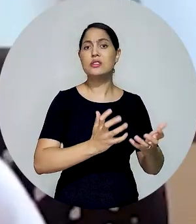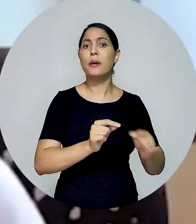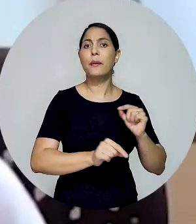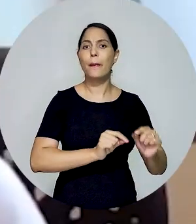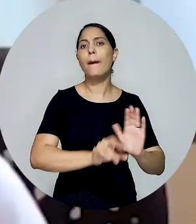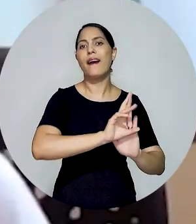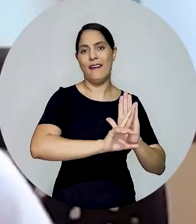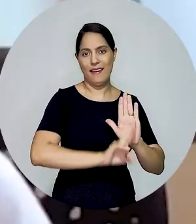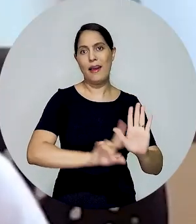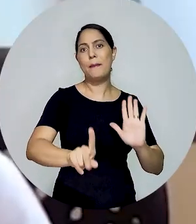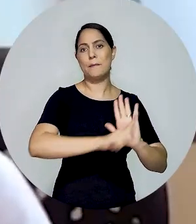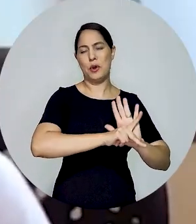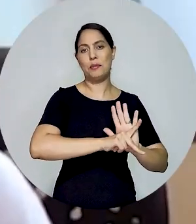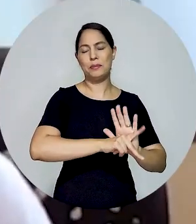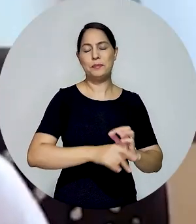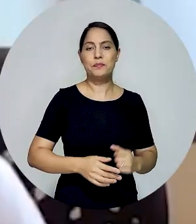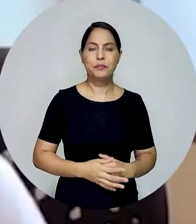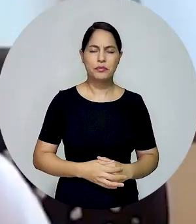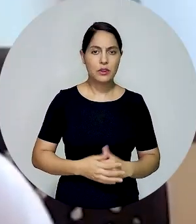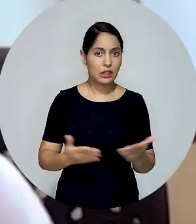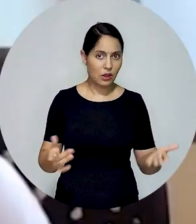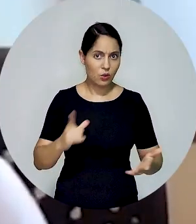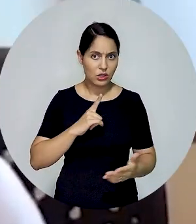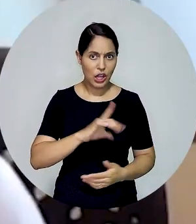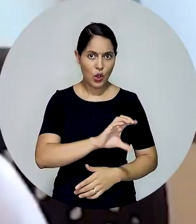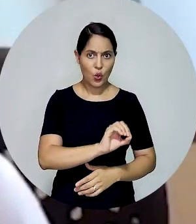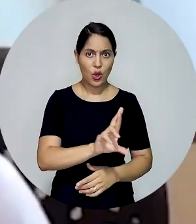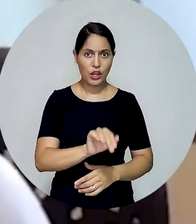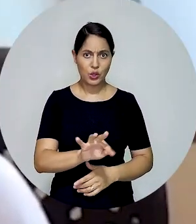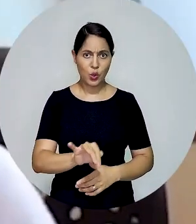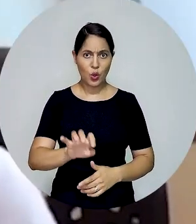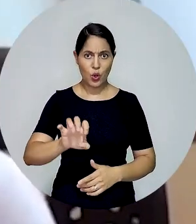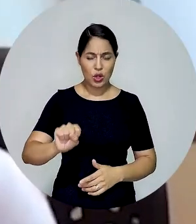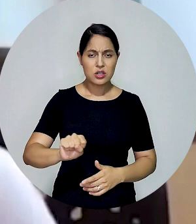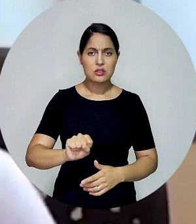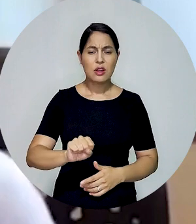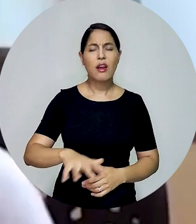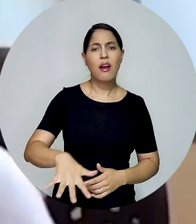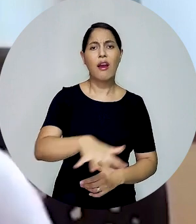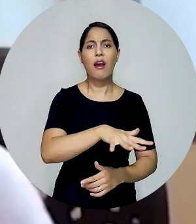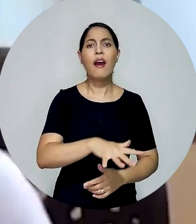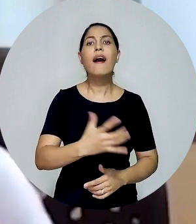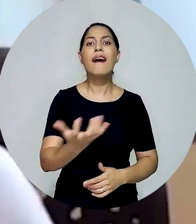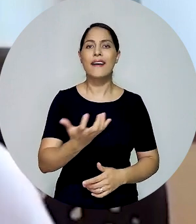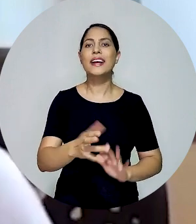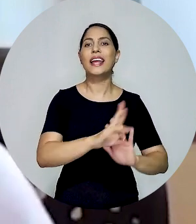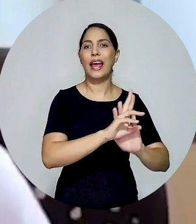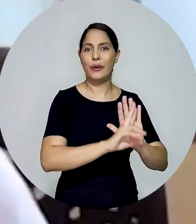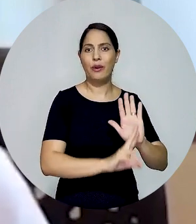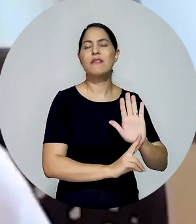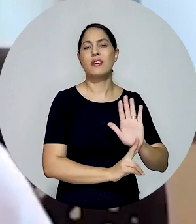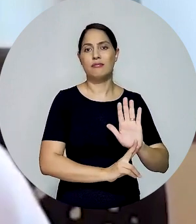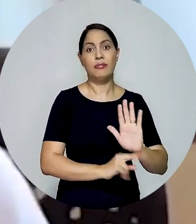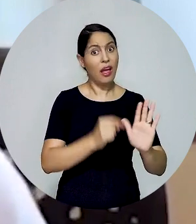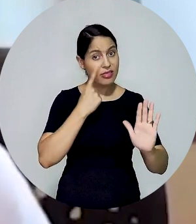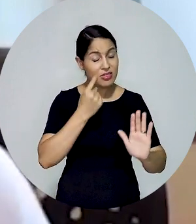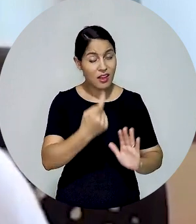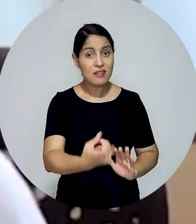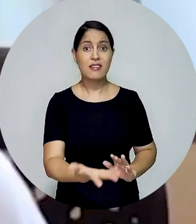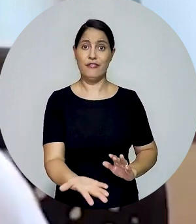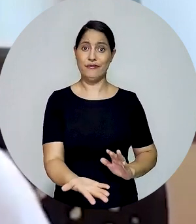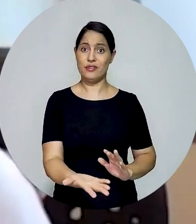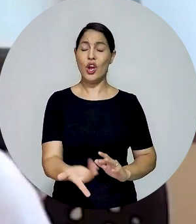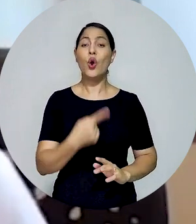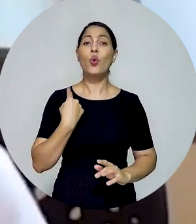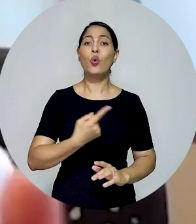As corretoras mais sérias, maiores, mais tradicionais, elas querem a regulação. Isso é